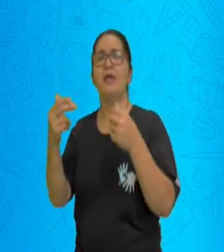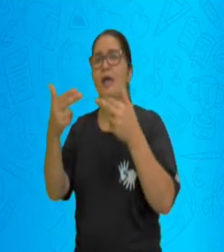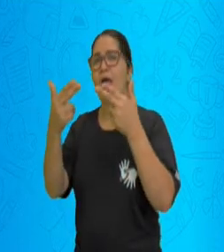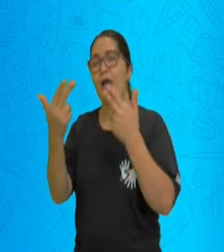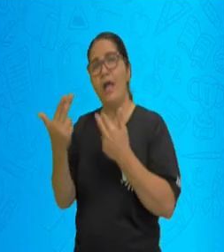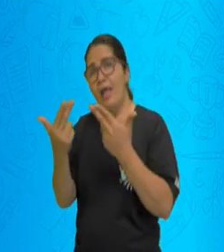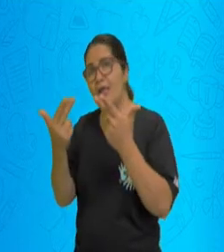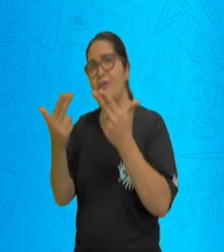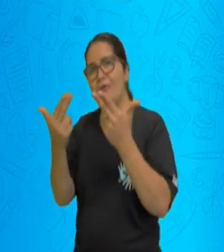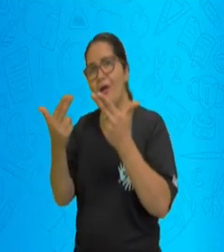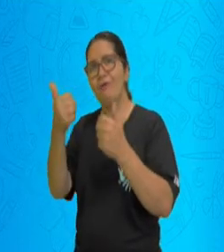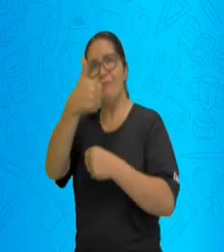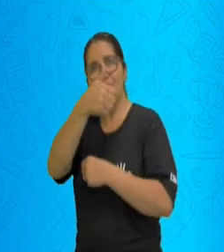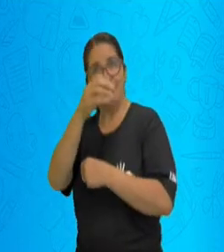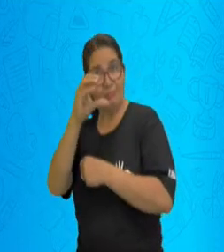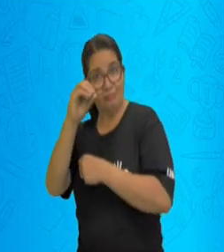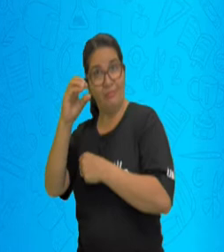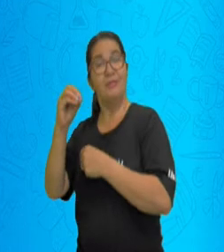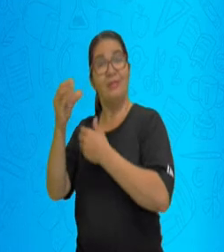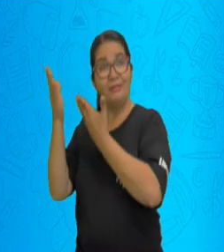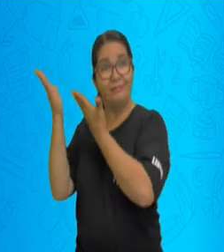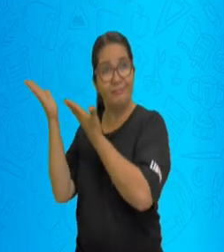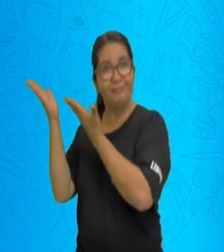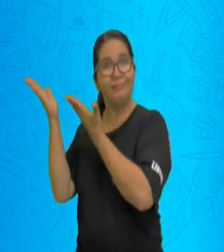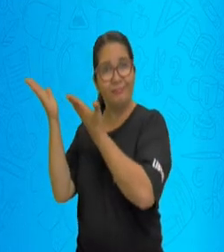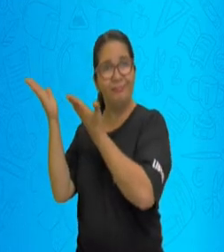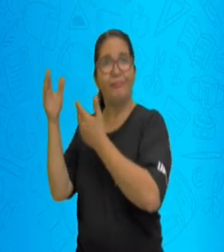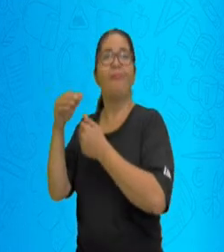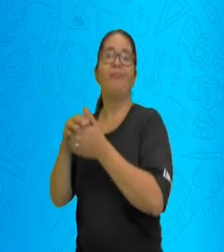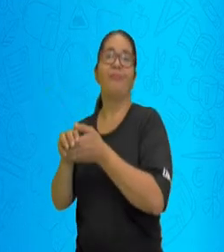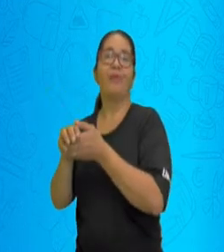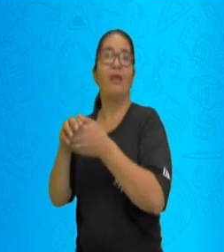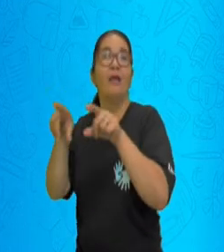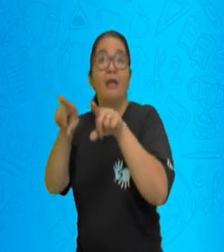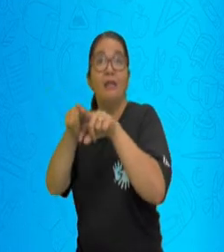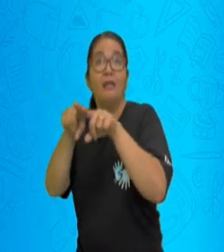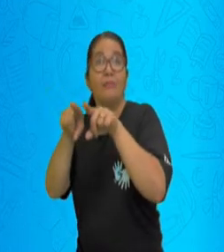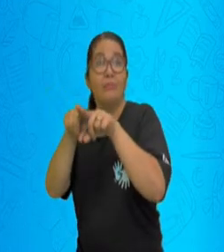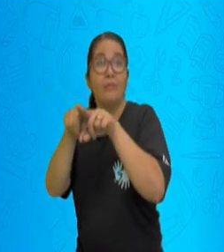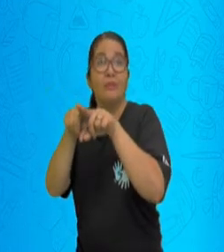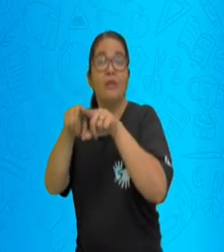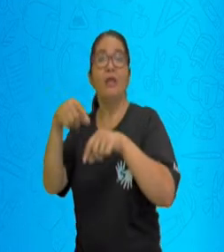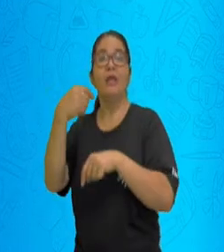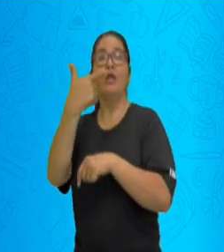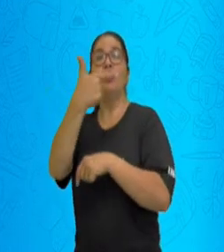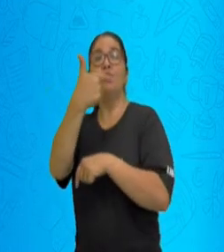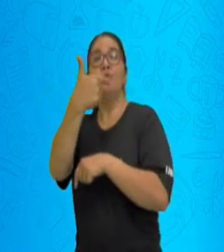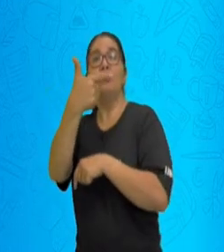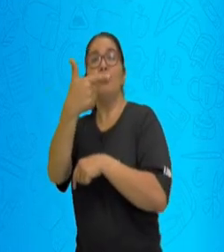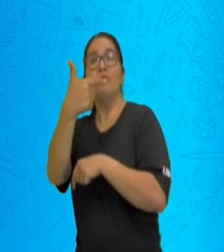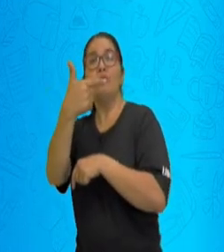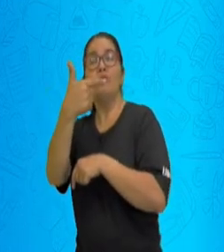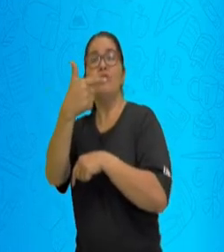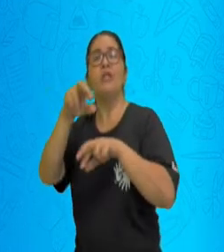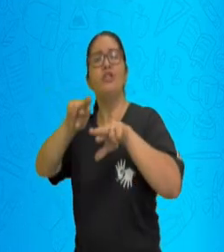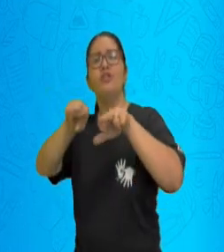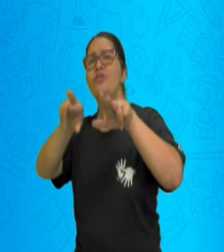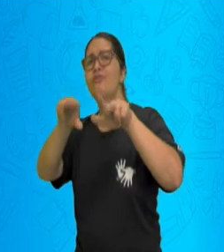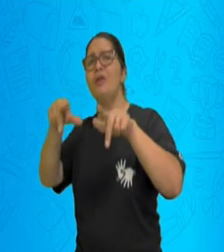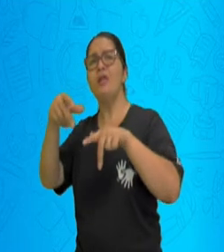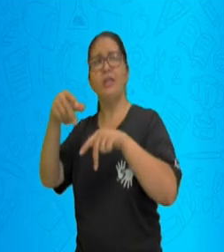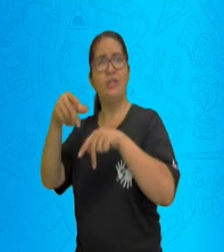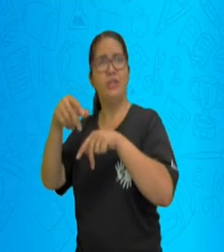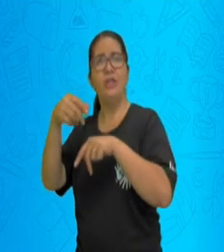a 100. E no último aqui, eu posso dizer que 12 é diferente de